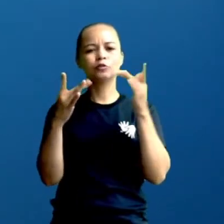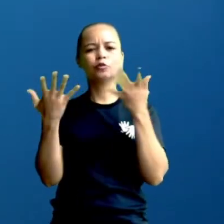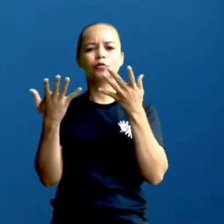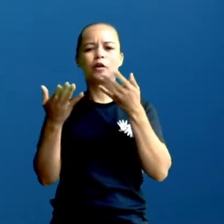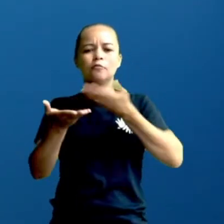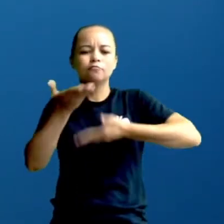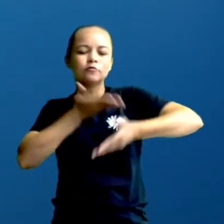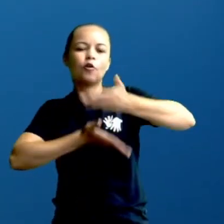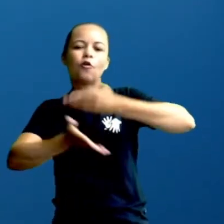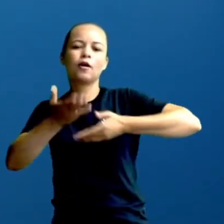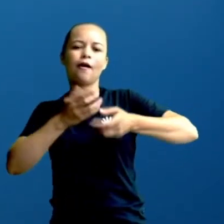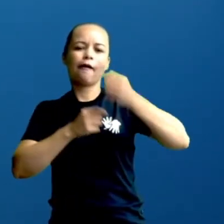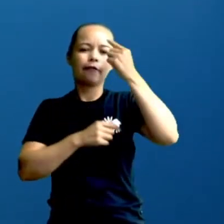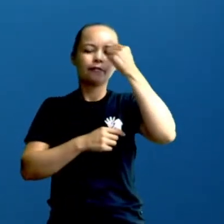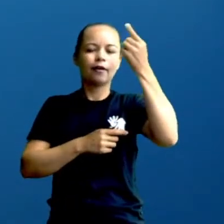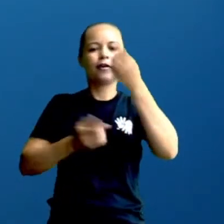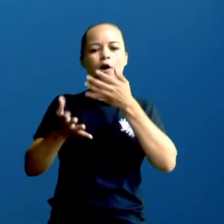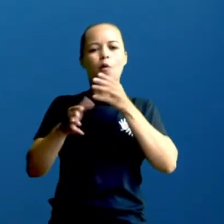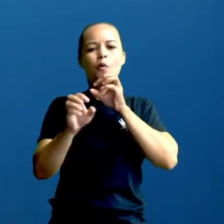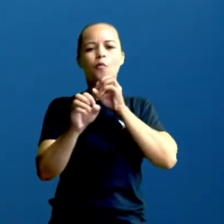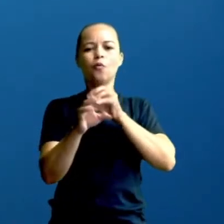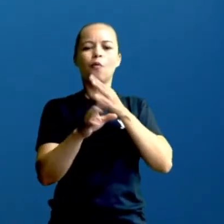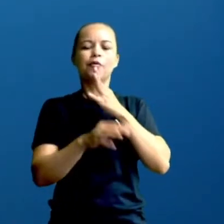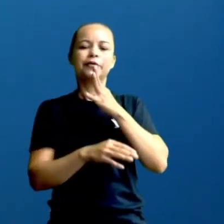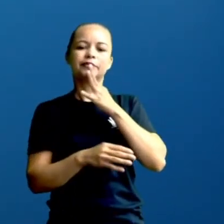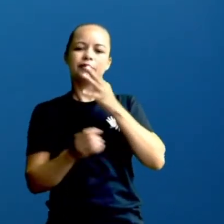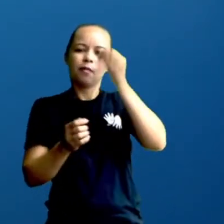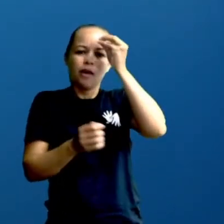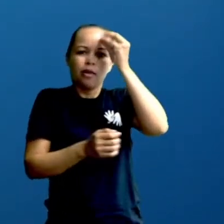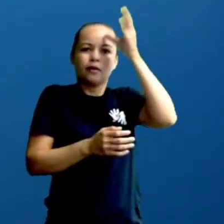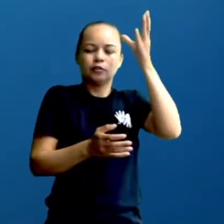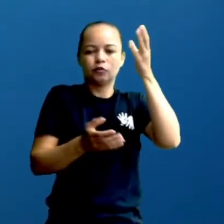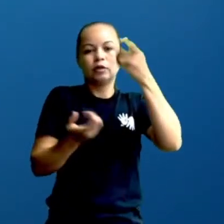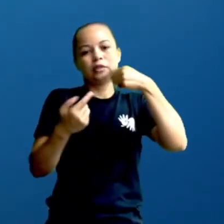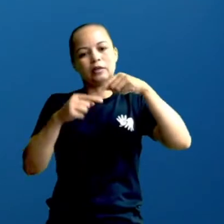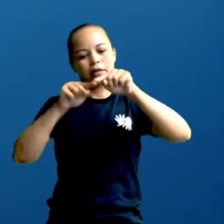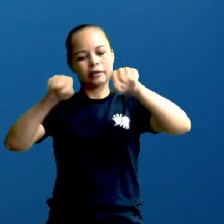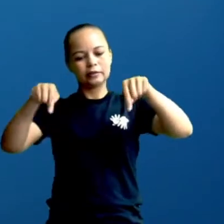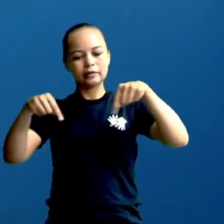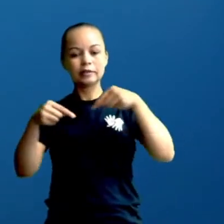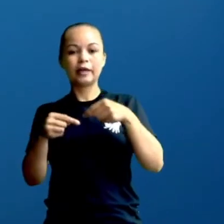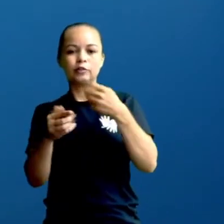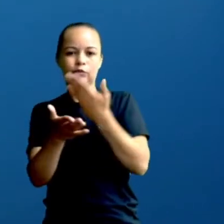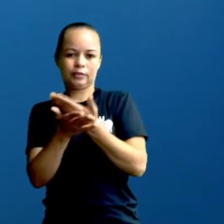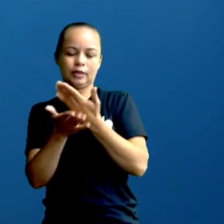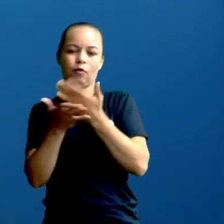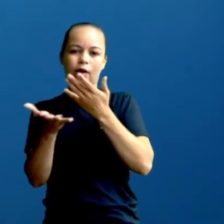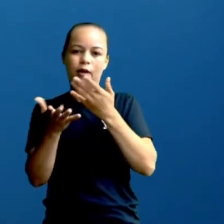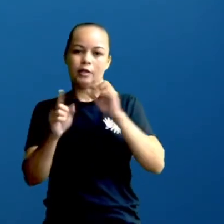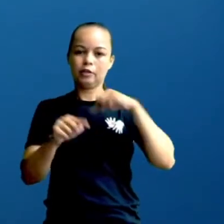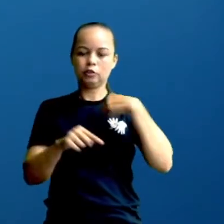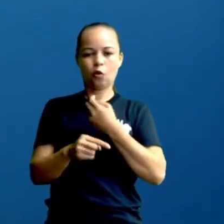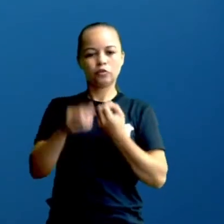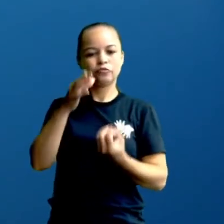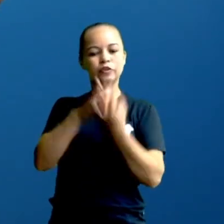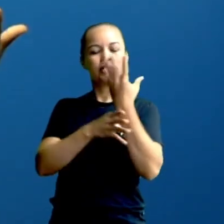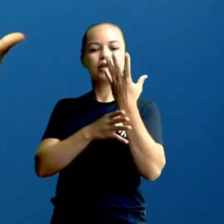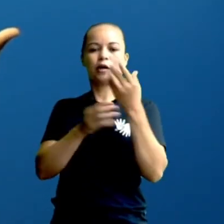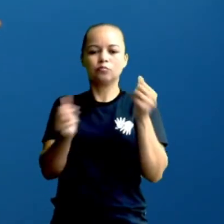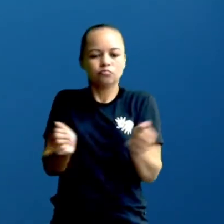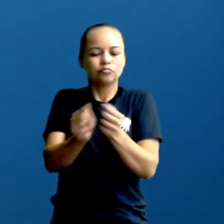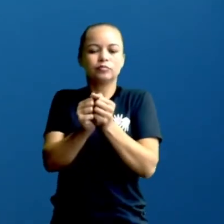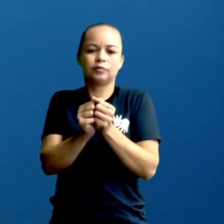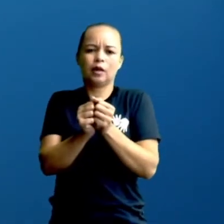levar para vocês, né, conhecimentos que seriam dados em sala de aula. Na verdade, nós construímos juntas, né, porque quando vou